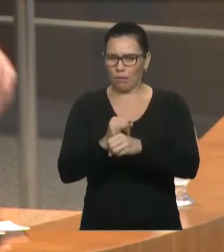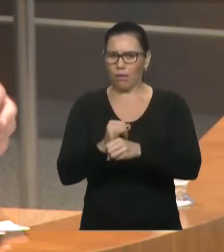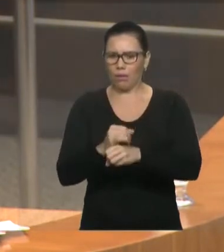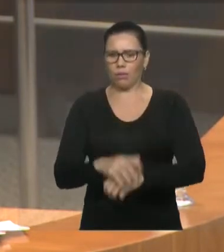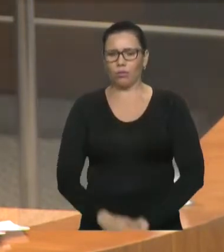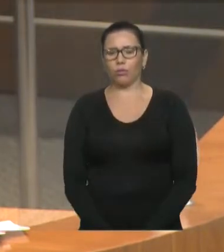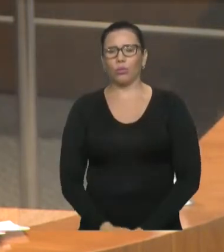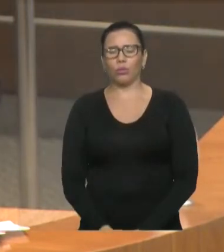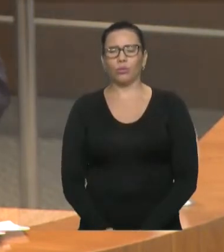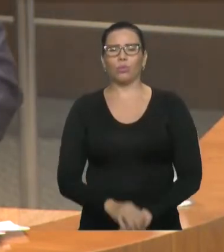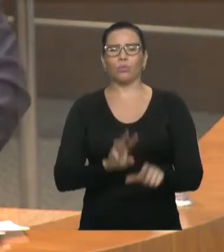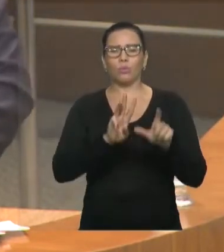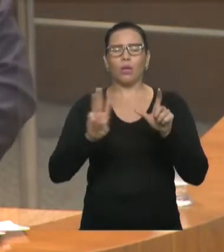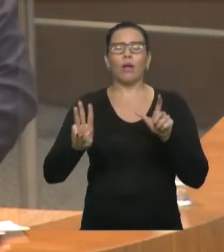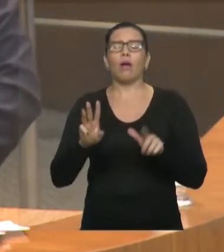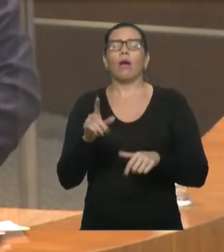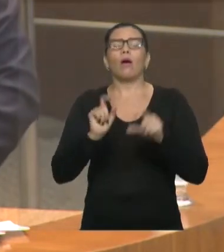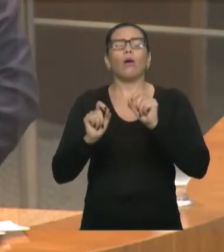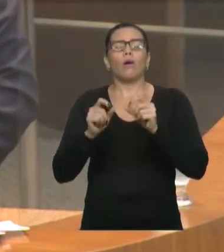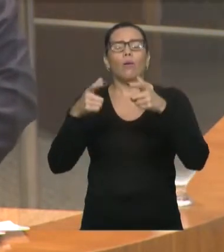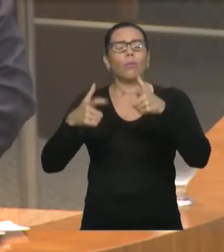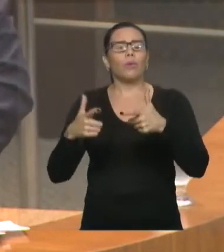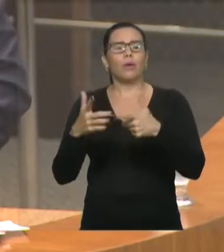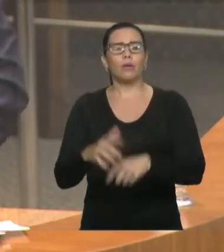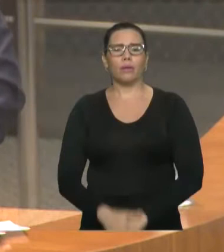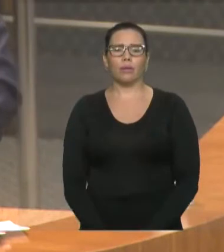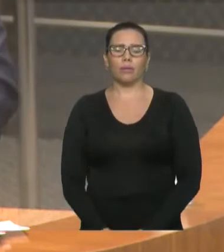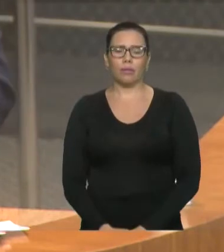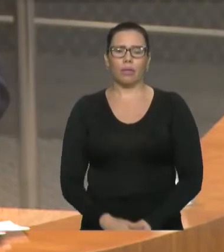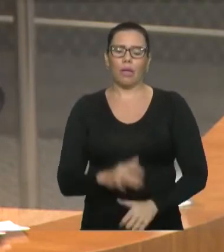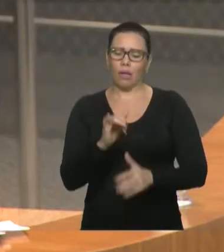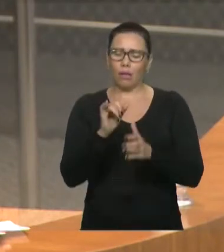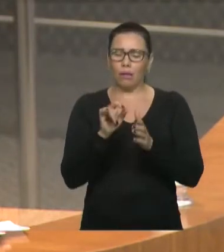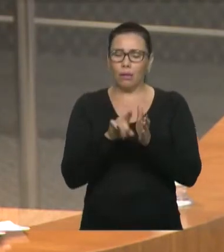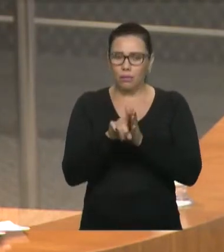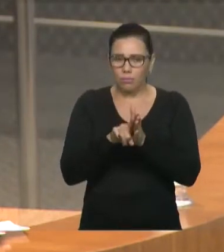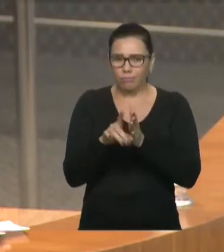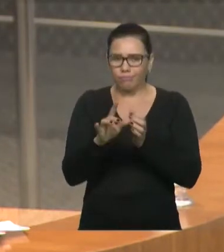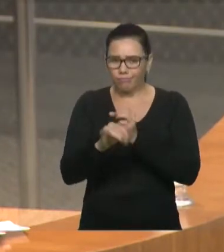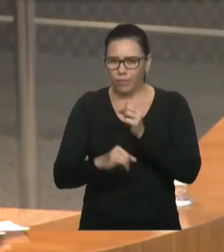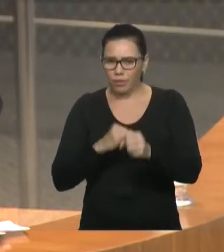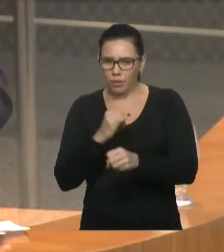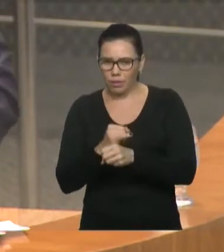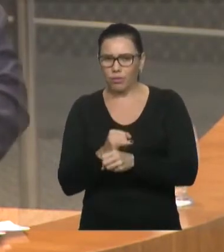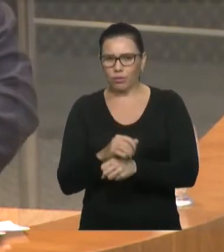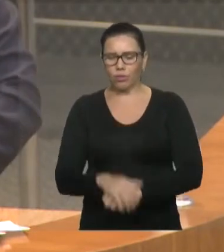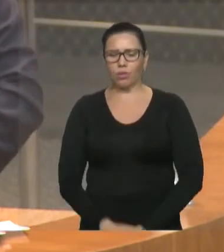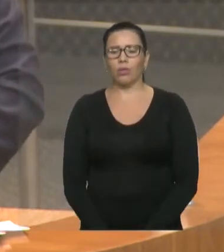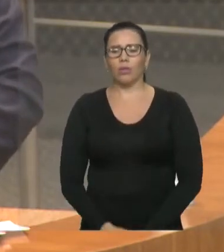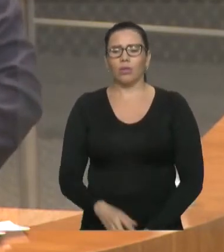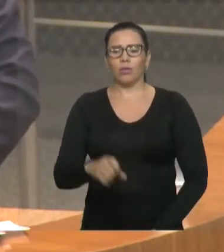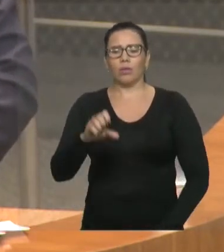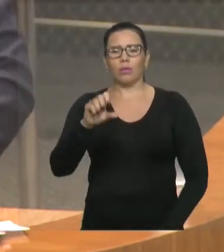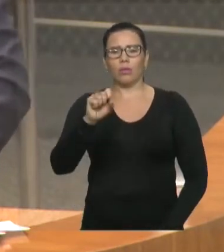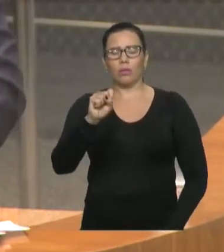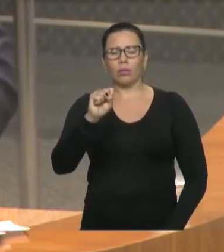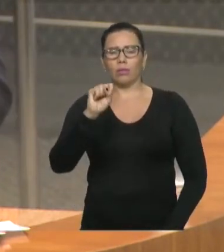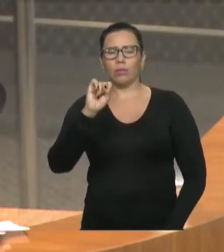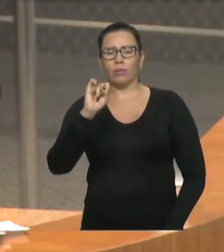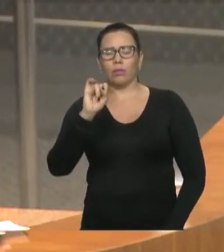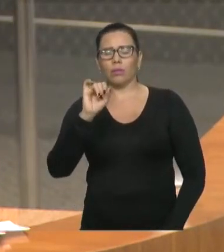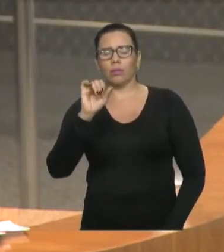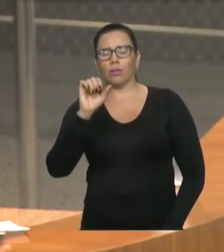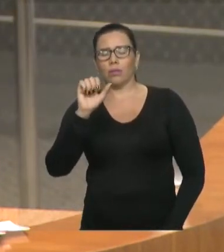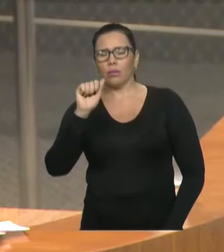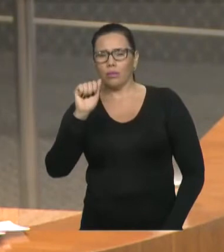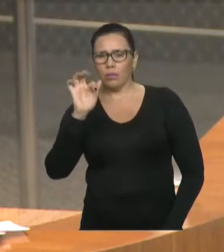utilizar o selo da agricultura familiar. E que a gente possa, de uma vez por todas, entrar no mercado competitivo,